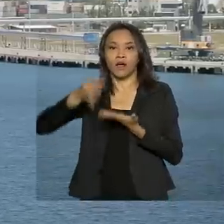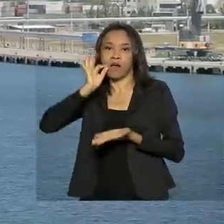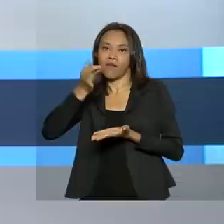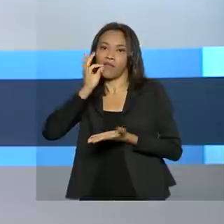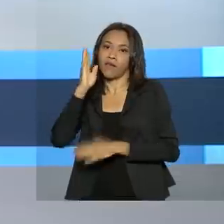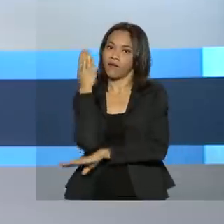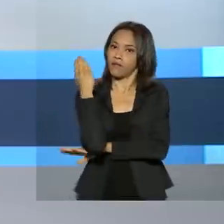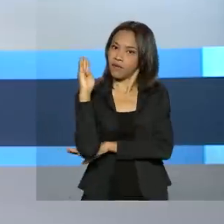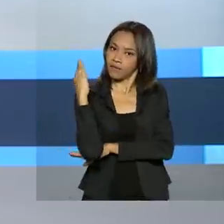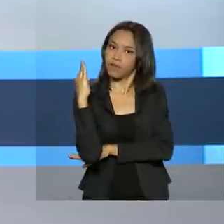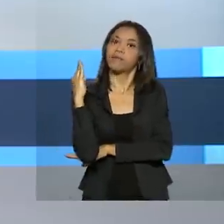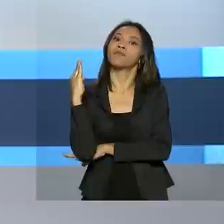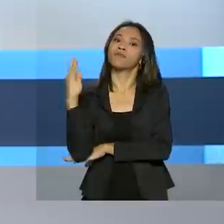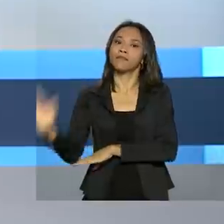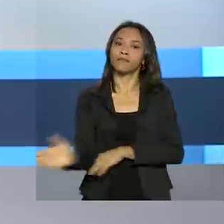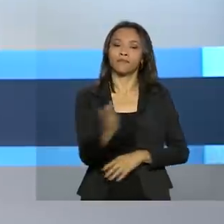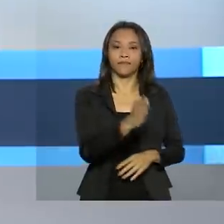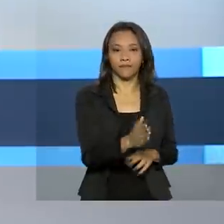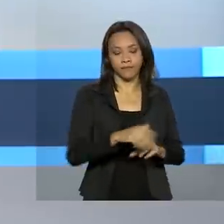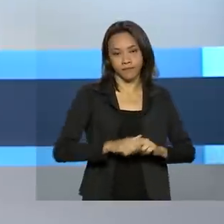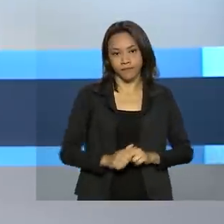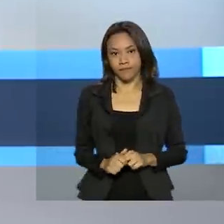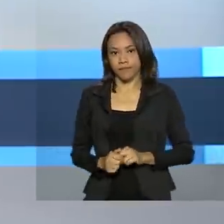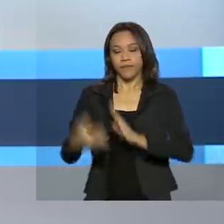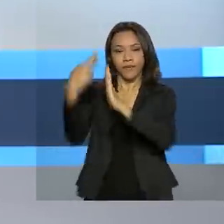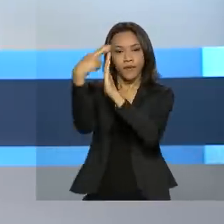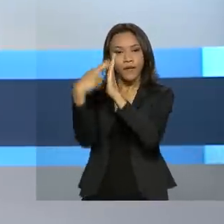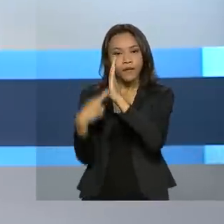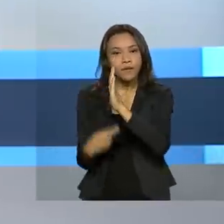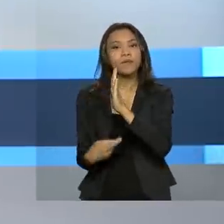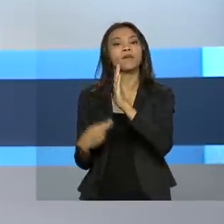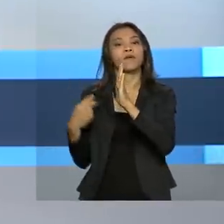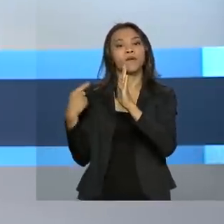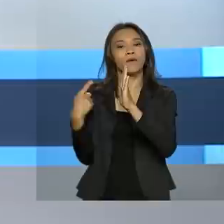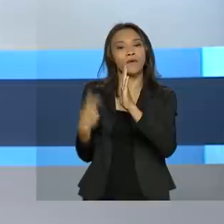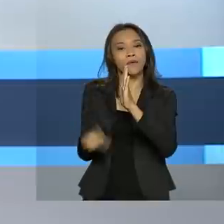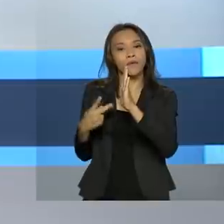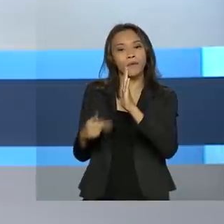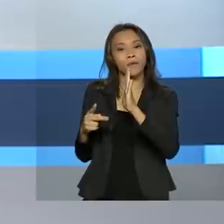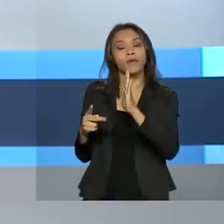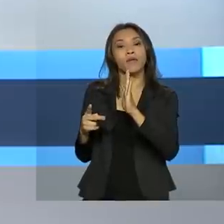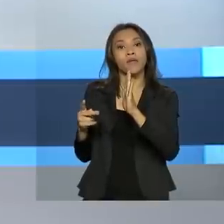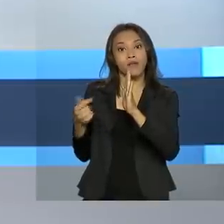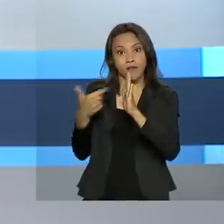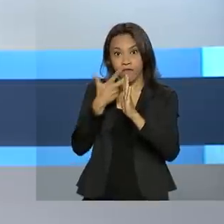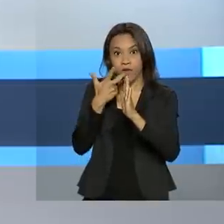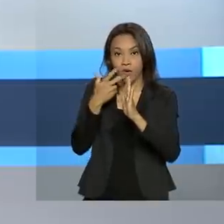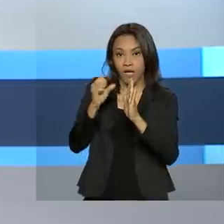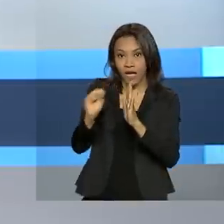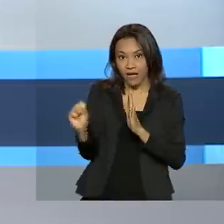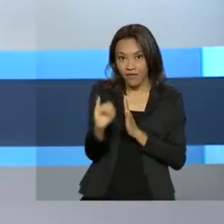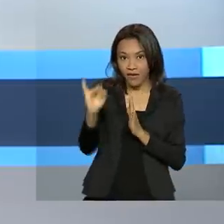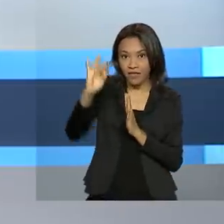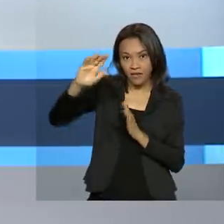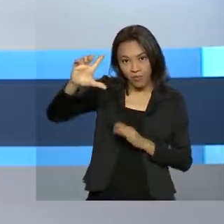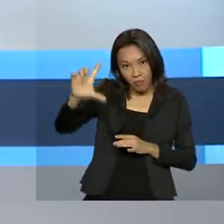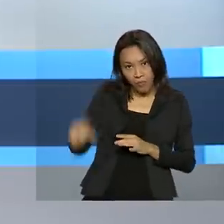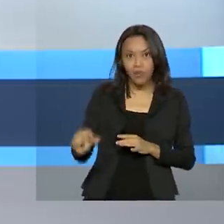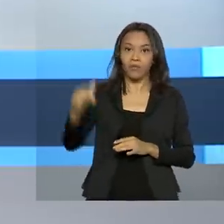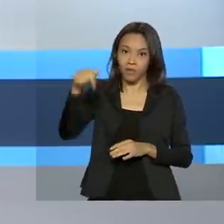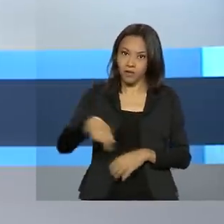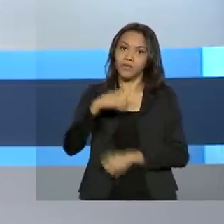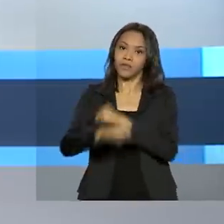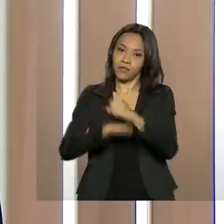madeira. E o Boletim Focus desta semana revisou para baixo a inflação deste ano. Quem comenta é Ricardo